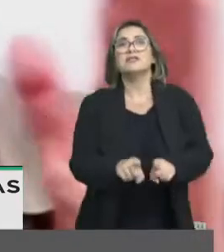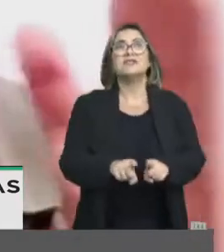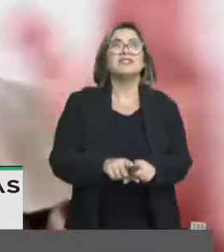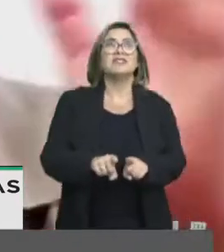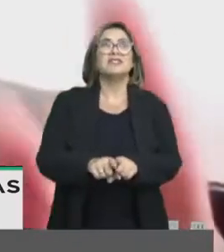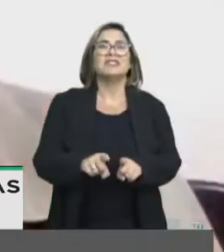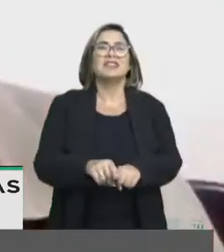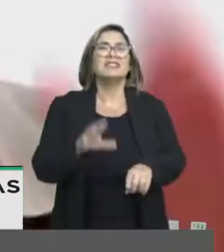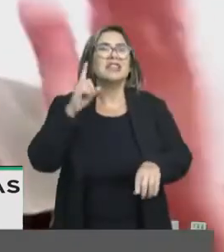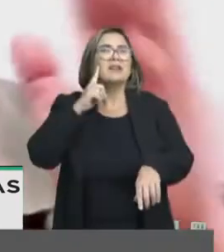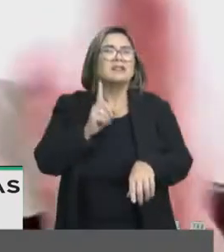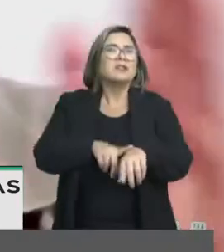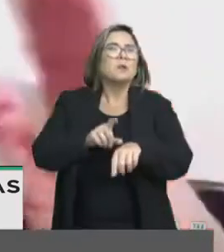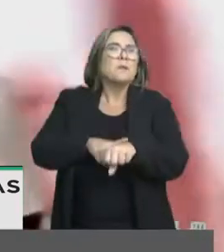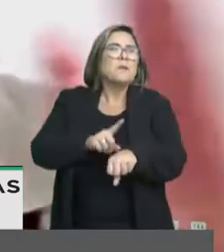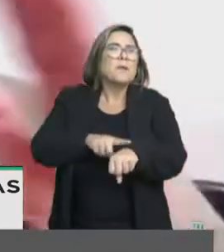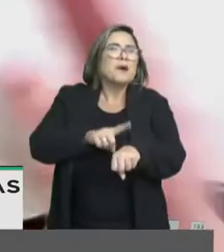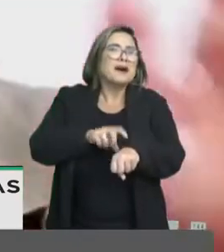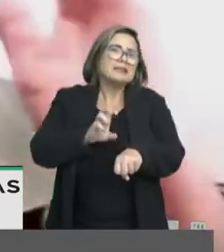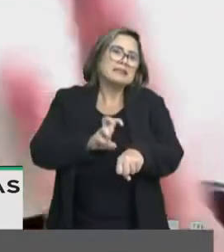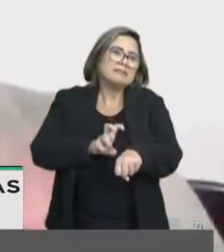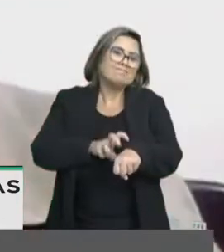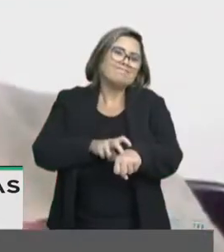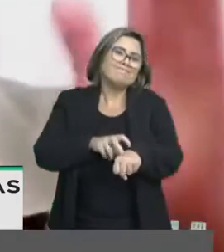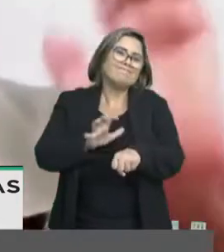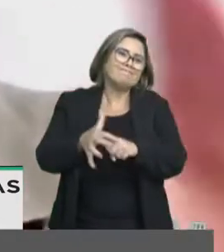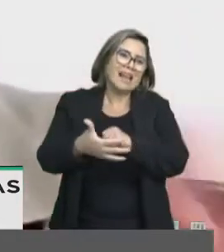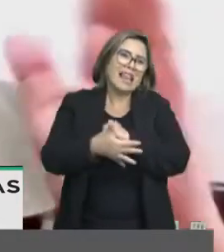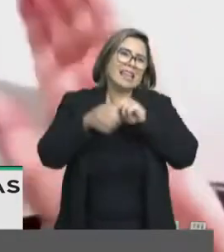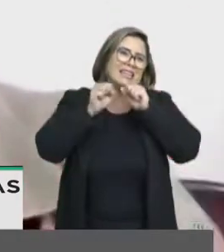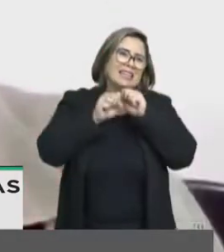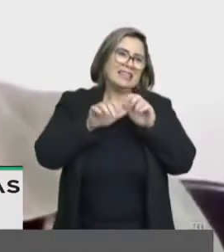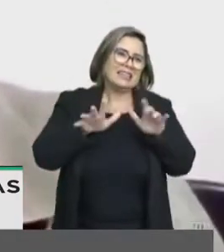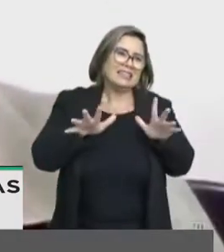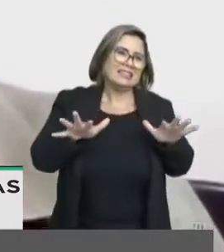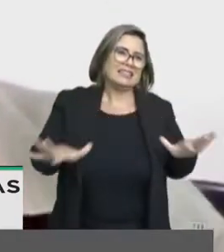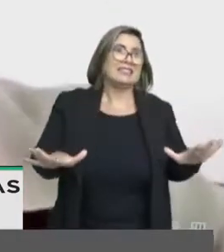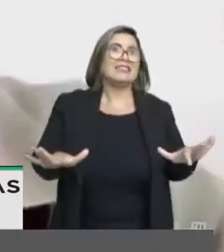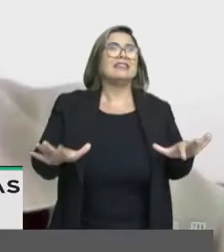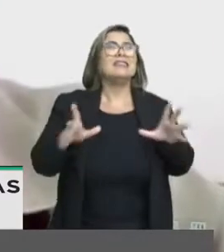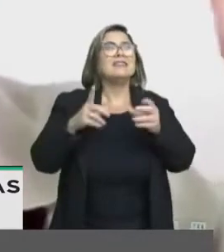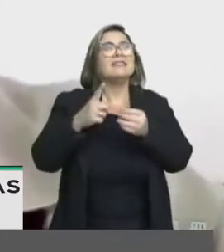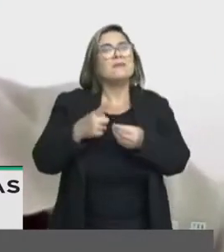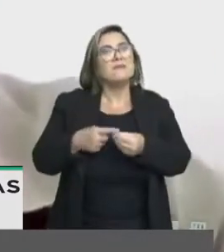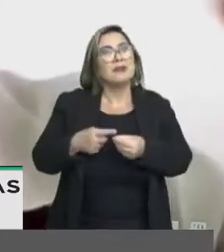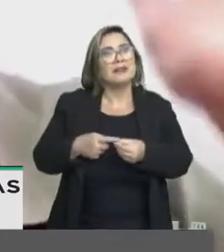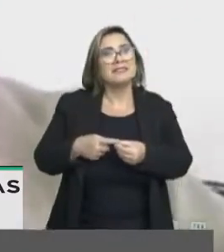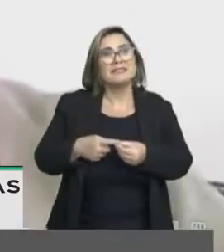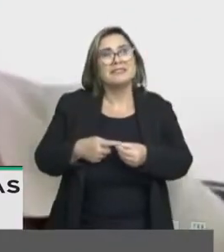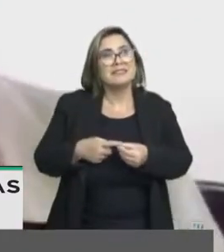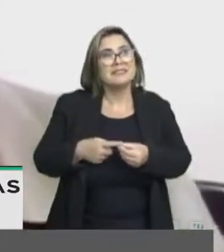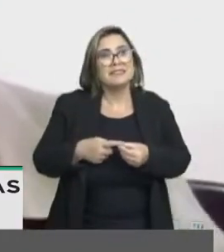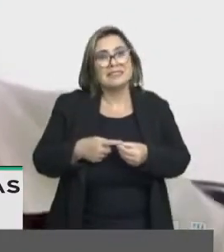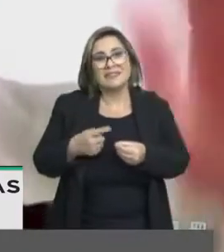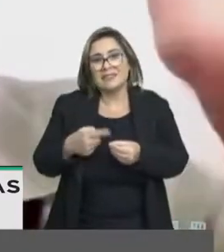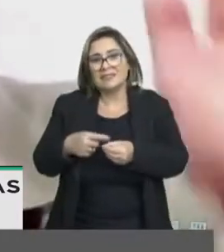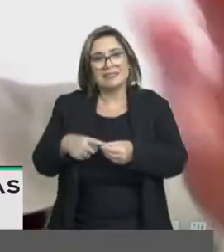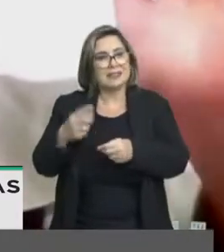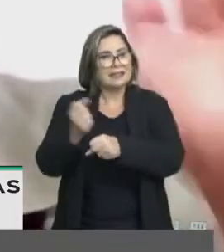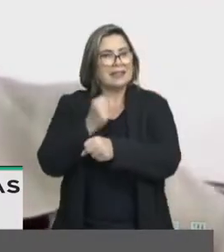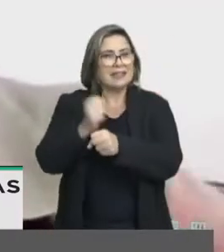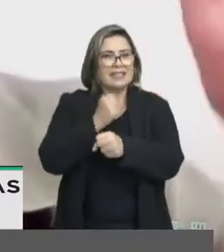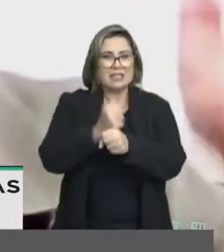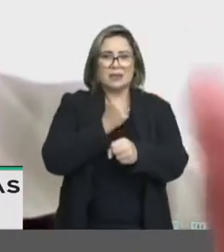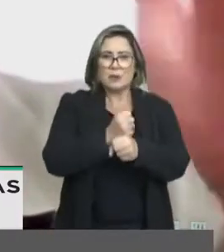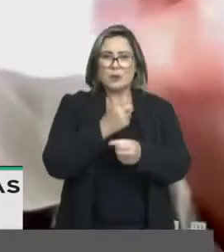uma pandemia, em uma pandemia, onde nós temos as cidades sem desenhos universais, onde nós